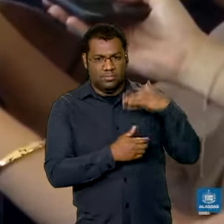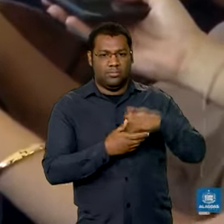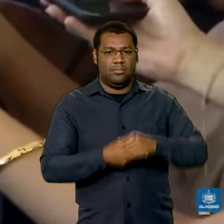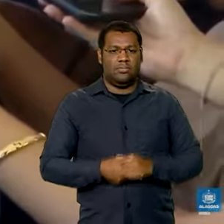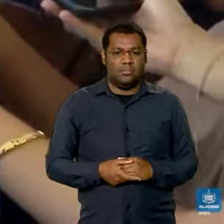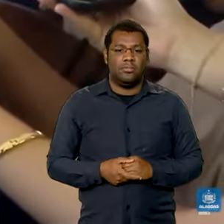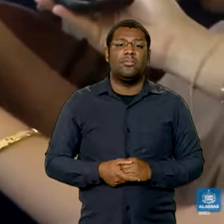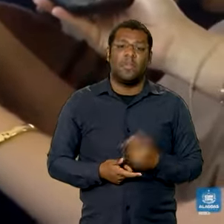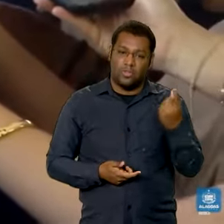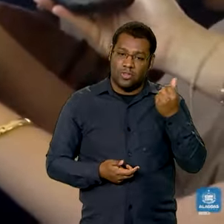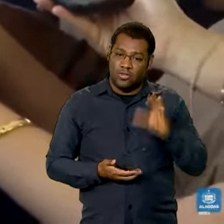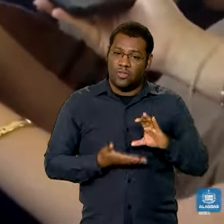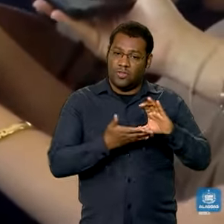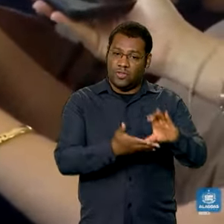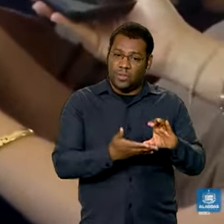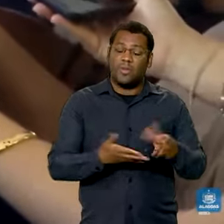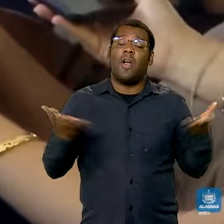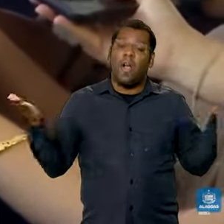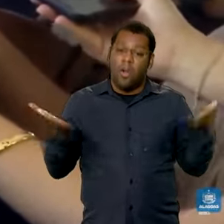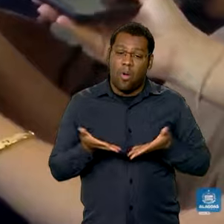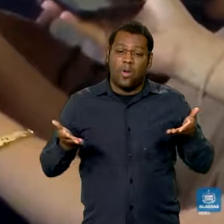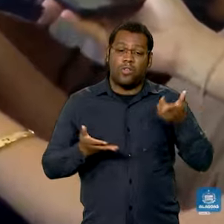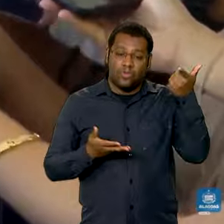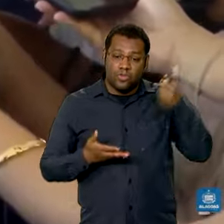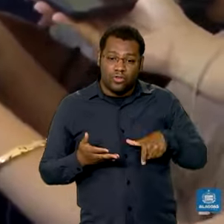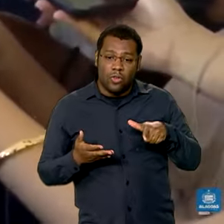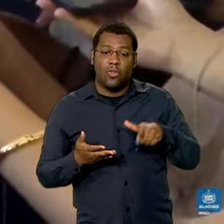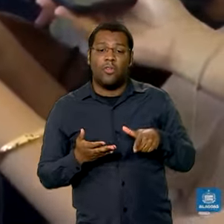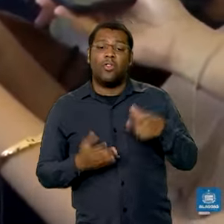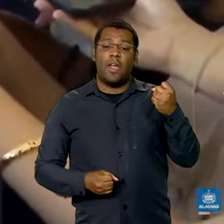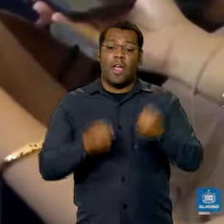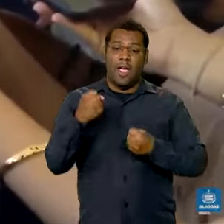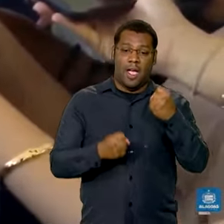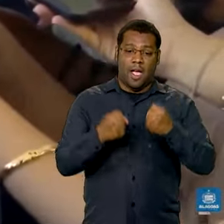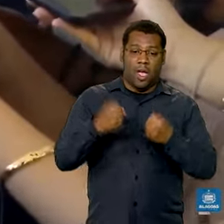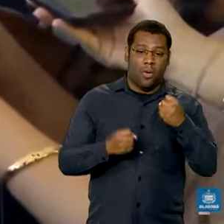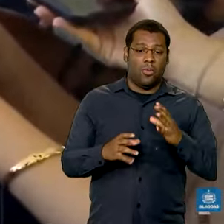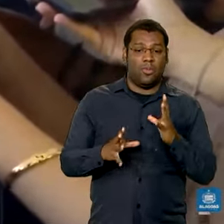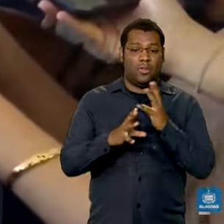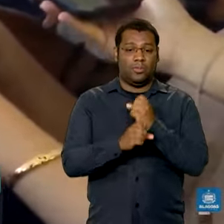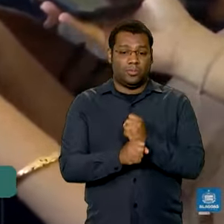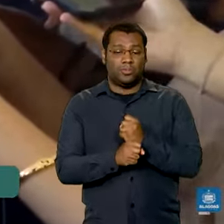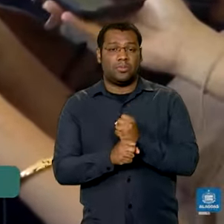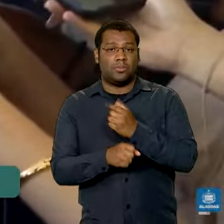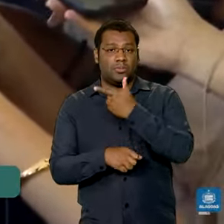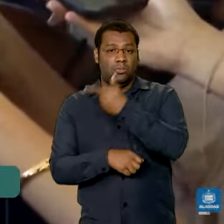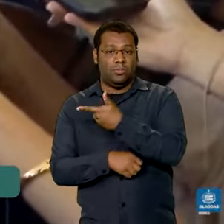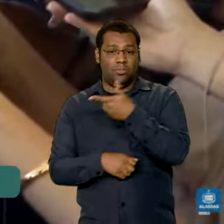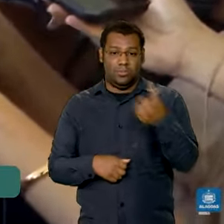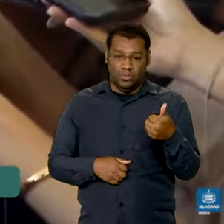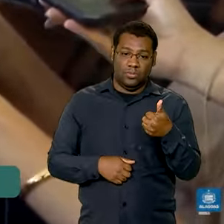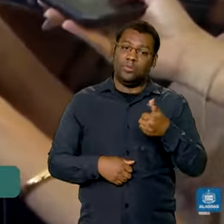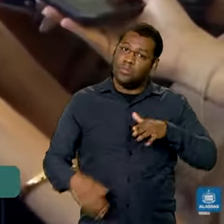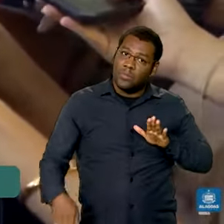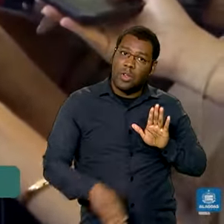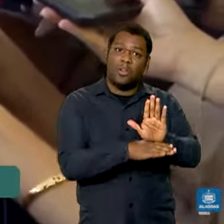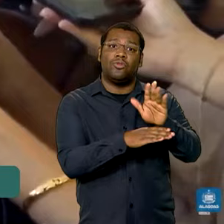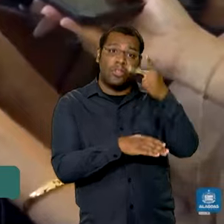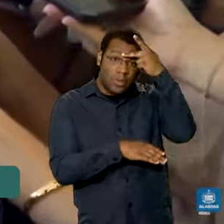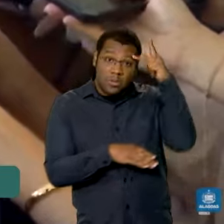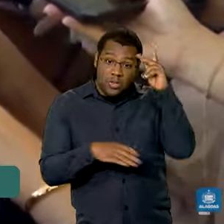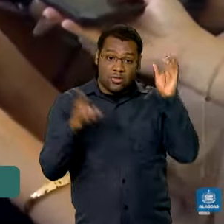agora mais essas 21 vans que vão servir. De um lado, para beneficiar pessoas com deficiência,